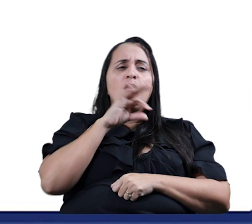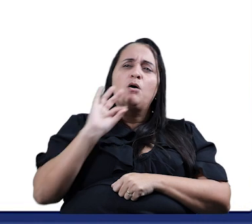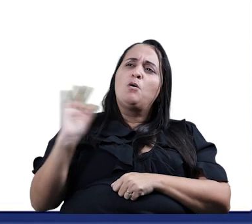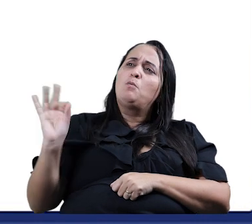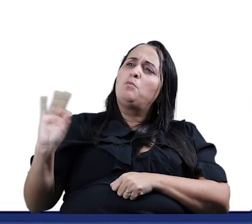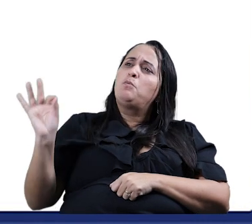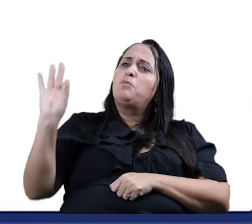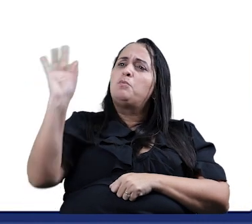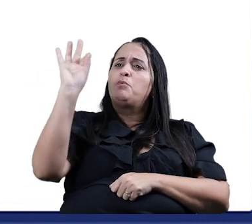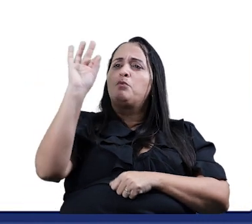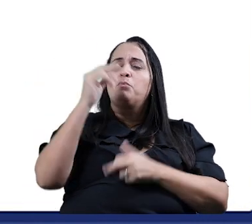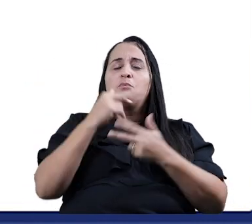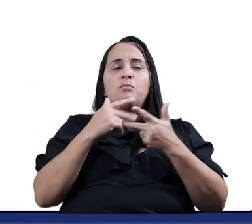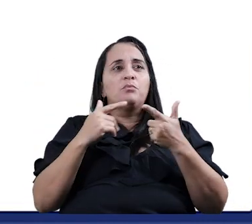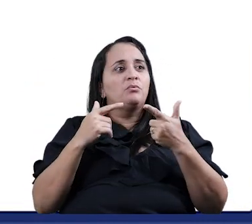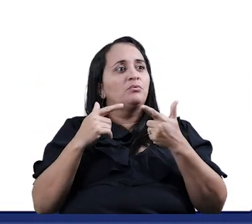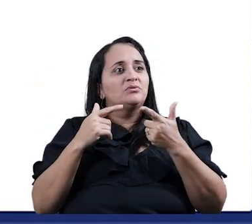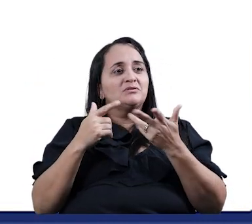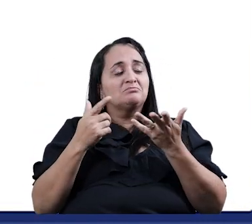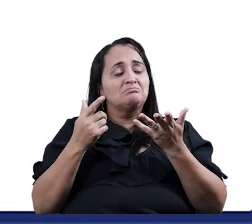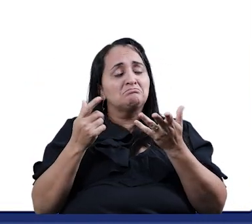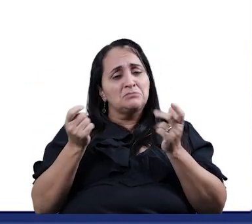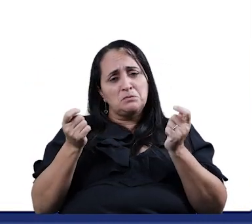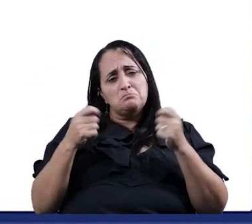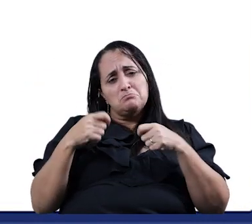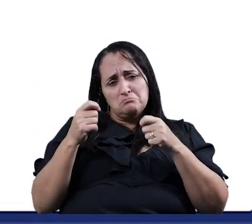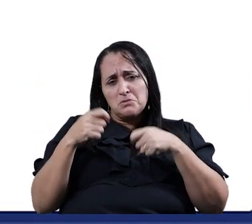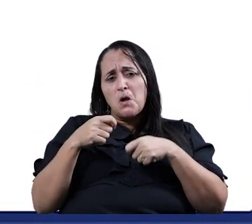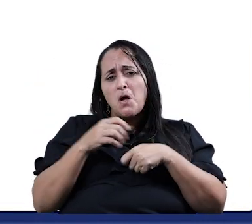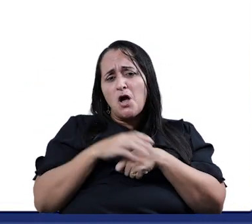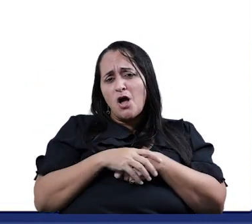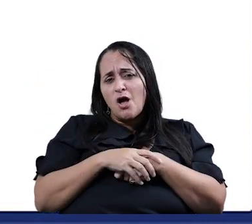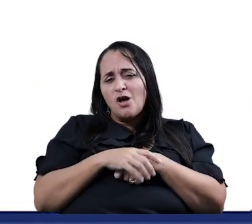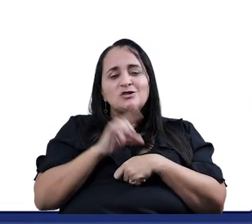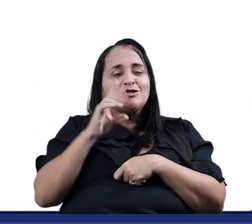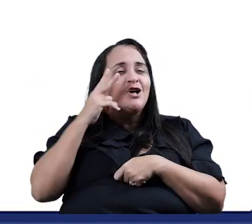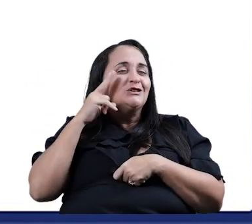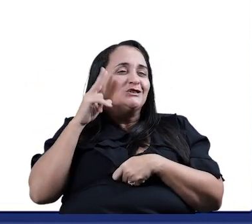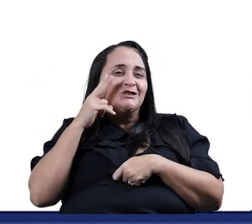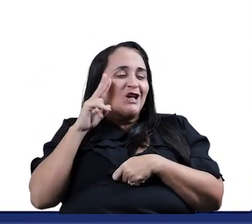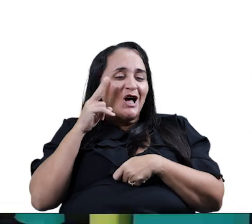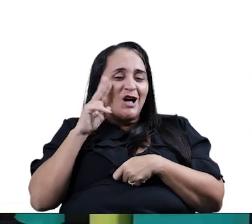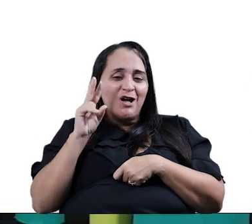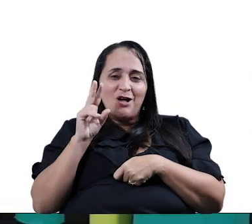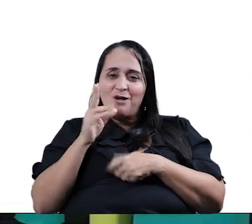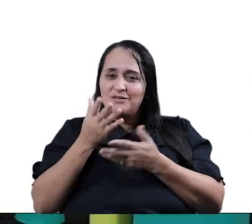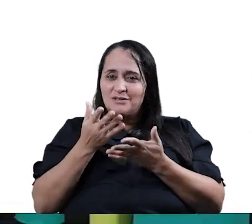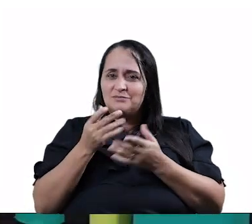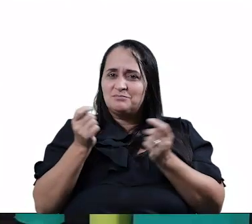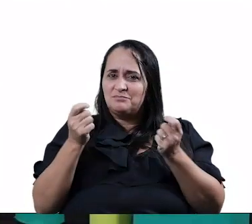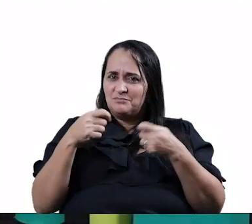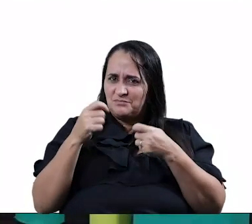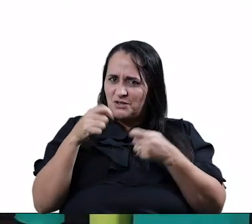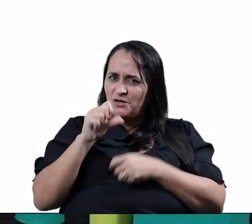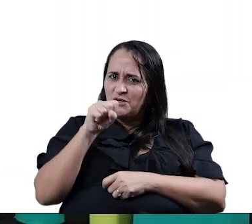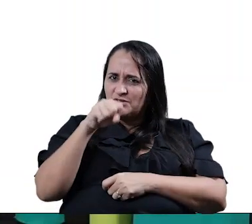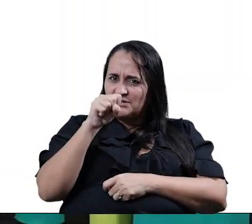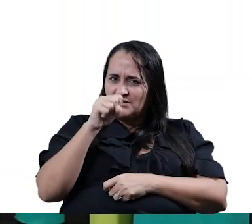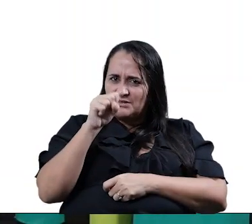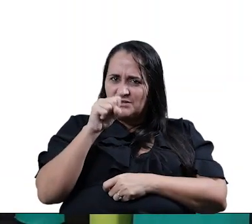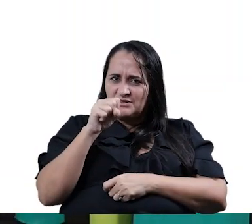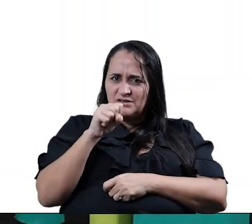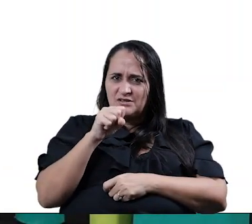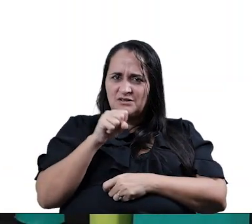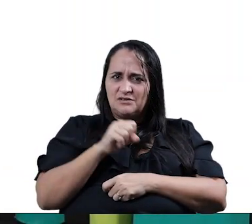Tomam forma De um personagem Ela pode Ter uma formatura Ela pode Ter um anel De formatura Gente